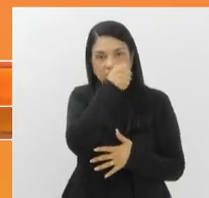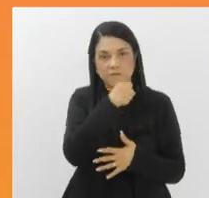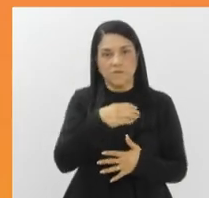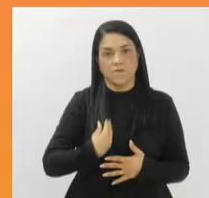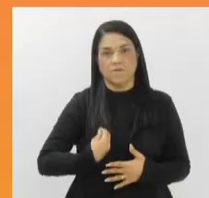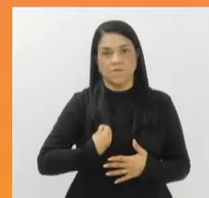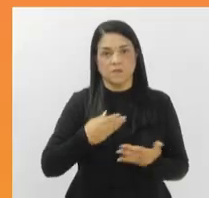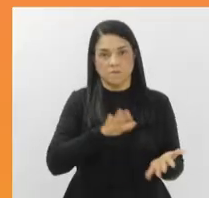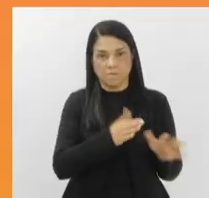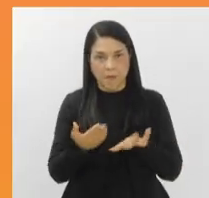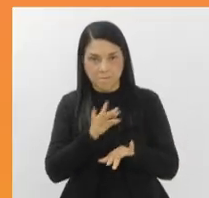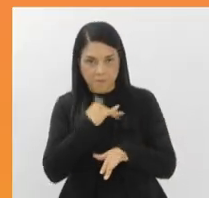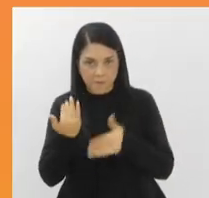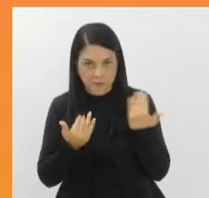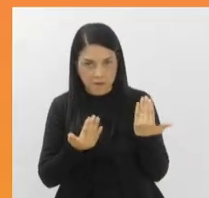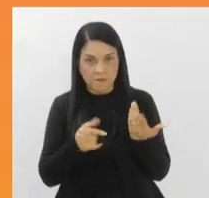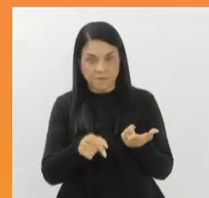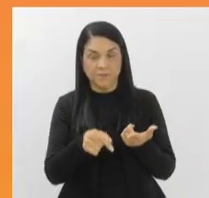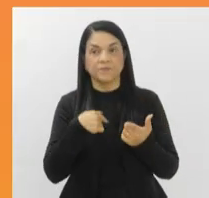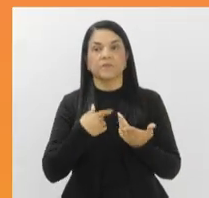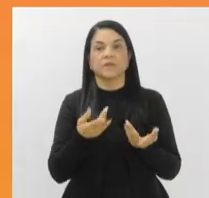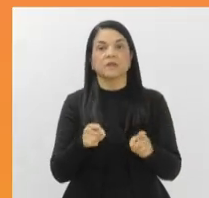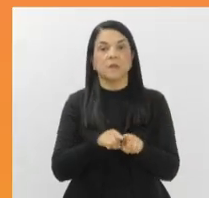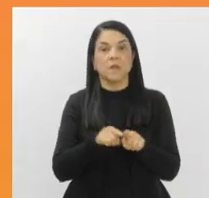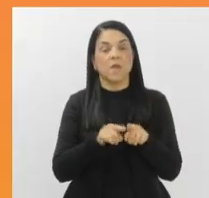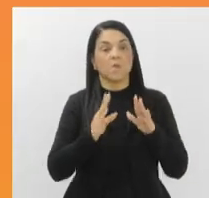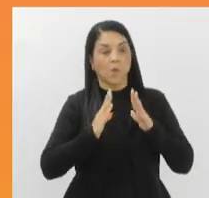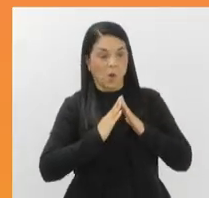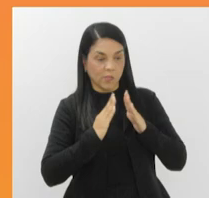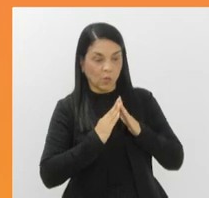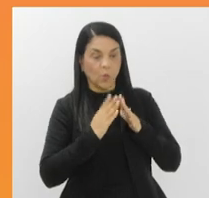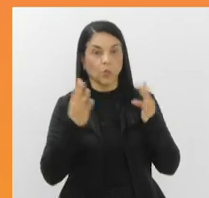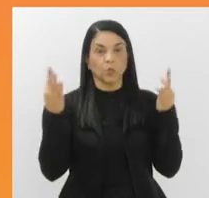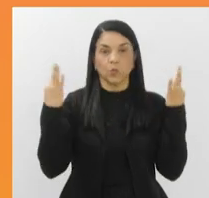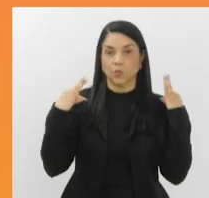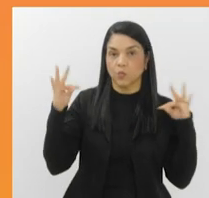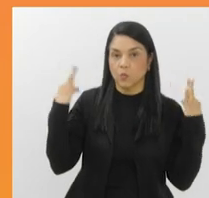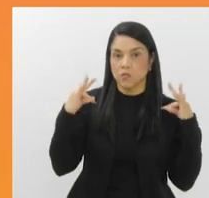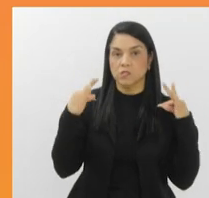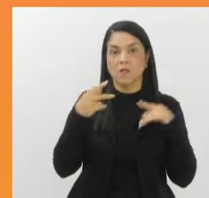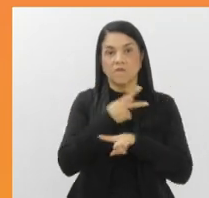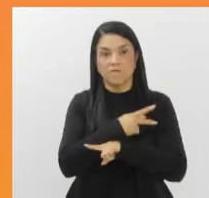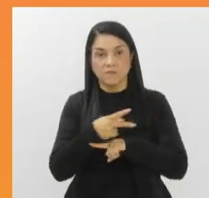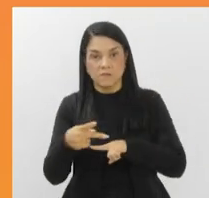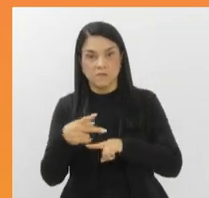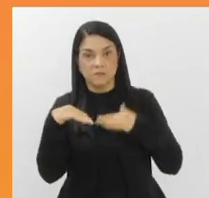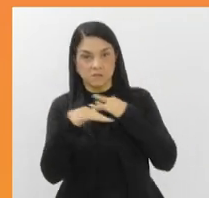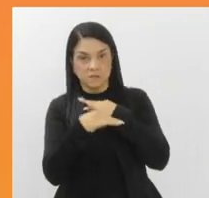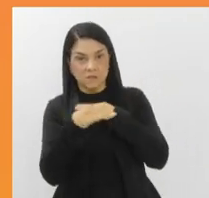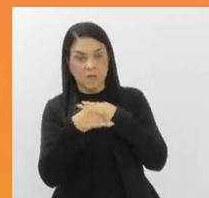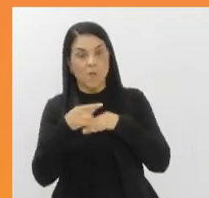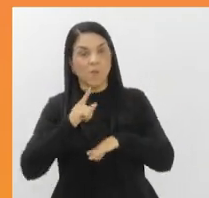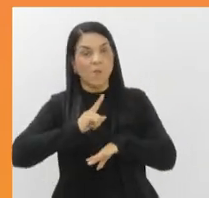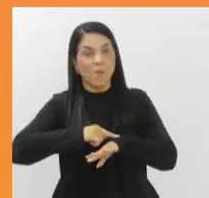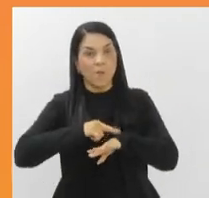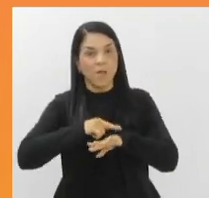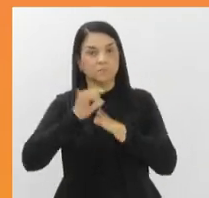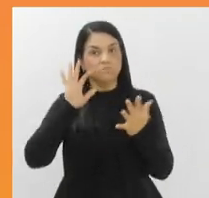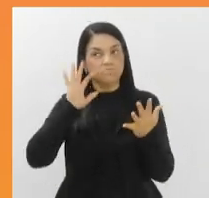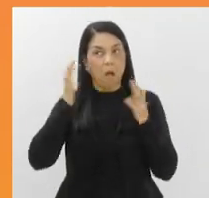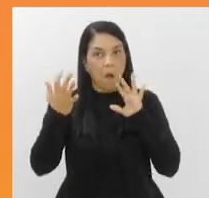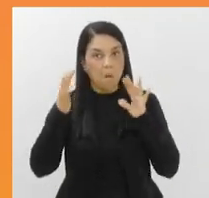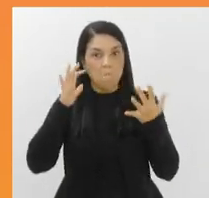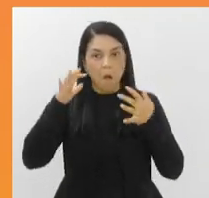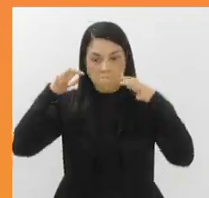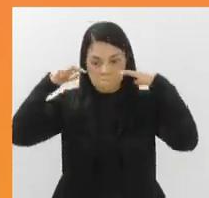das pessoas. Não é apenas o morador, mas também o turista, visitante da cidade, em um momento de crise, que a Defesa Civil